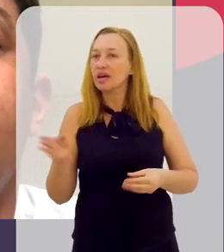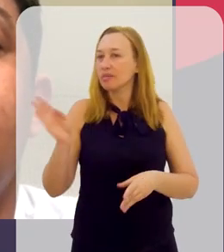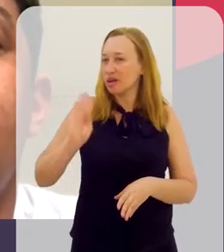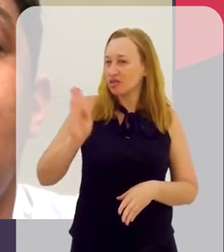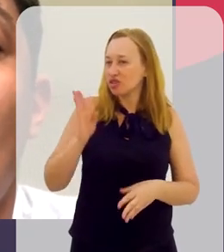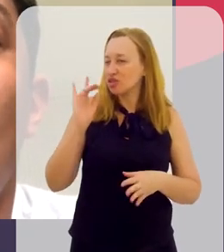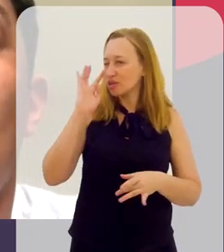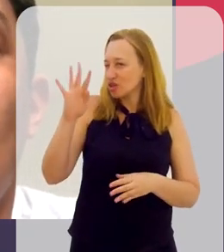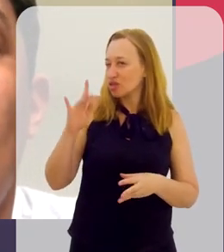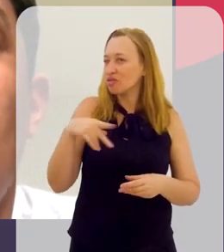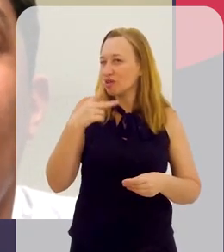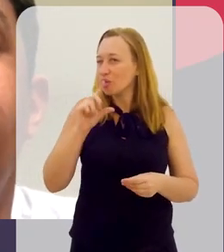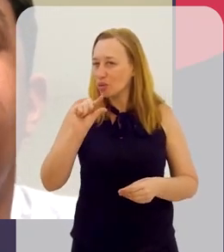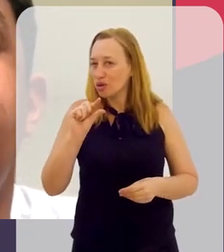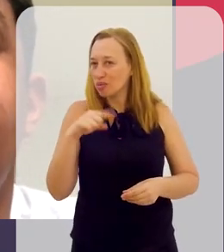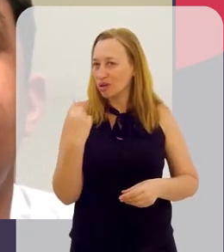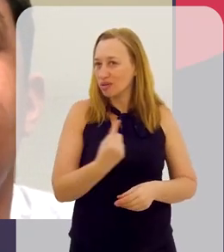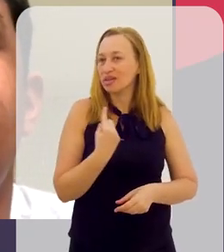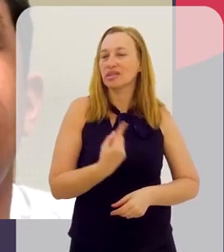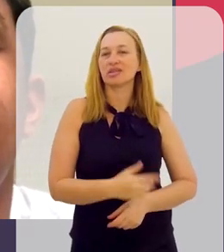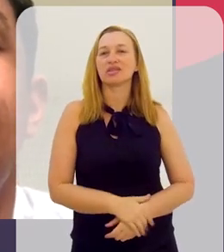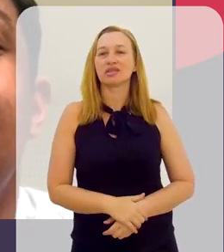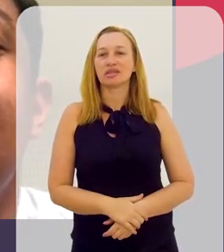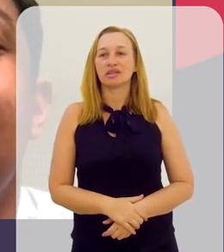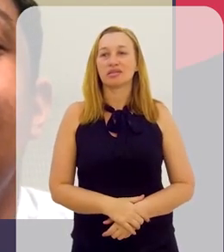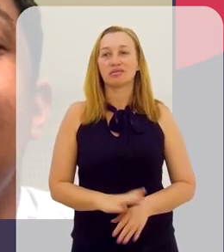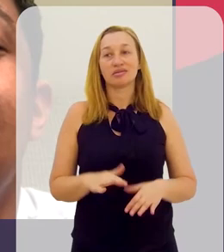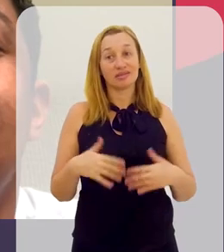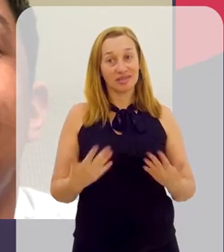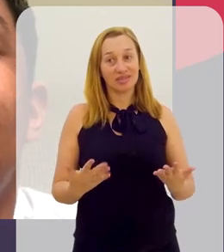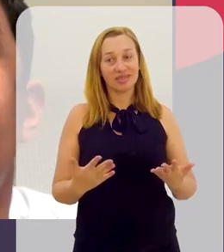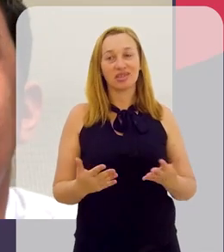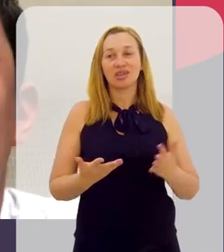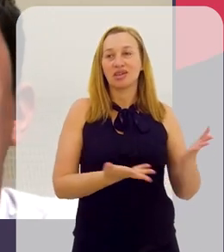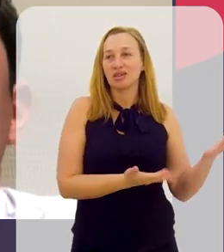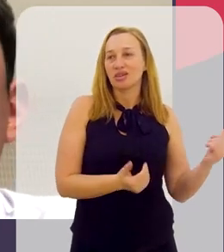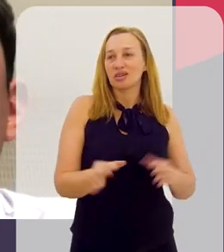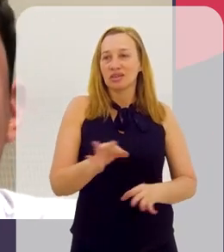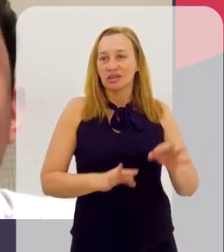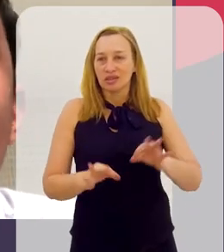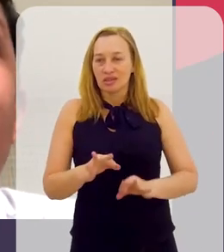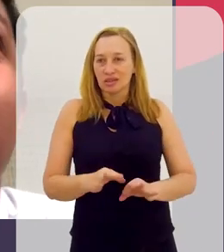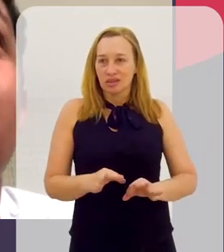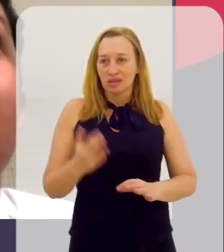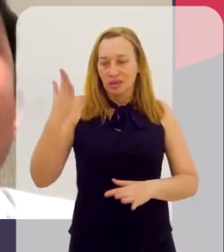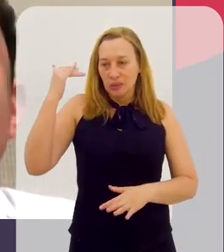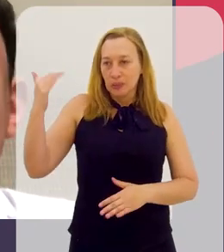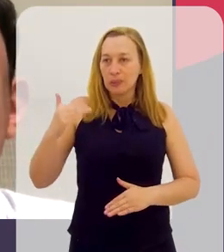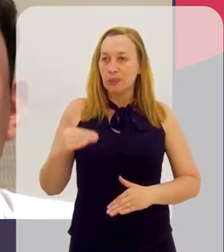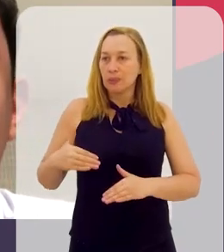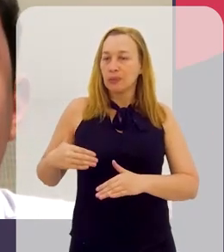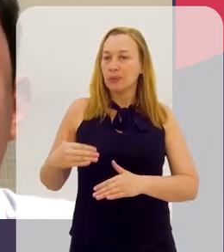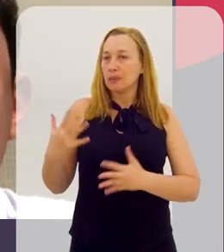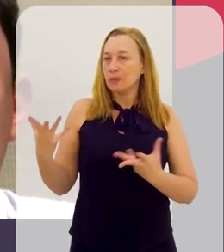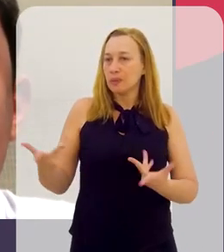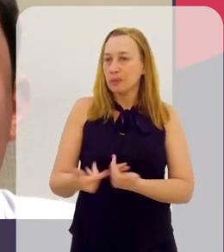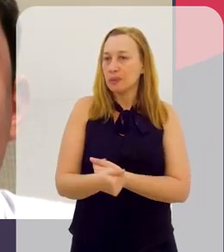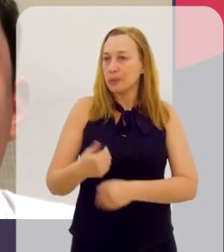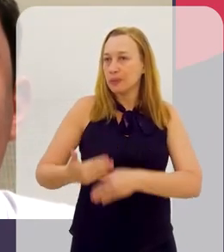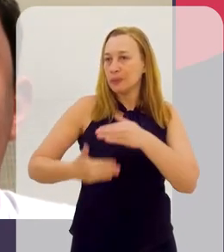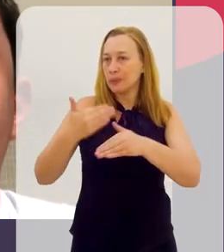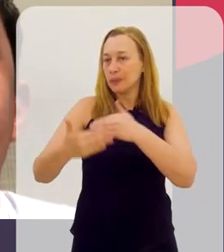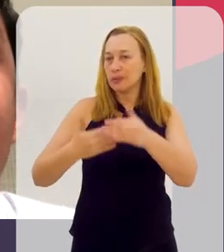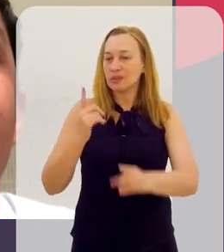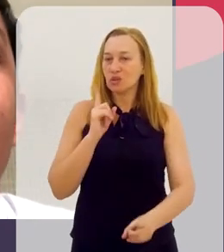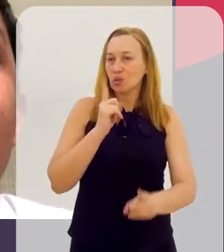fazer para quê? Biologia, imagino. Fala um pouquinho disso aí para mim. Então, os jovens talentos foi essencial nesse processo